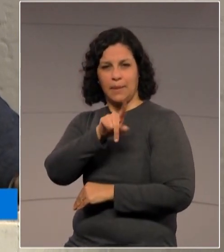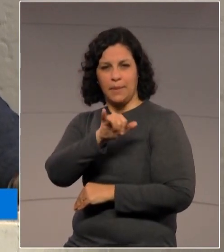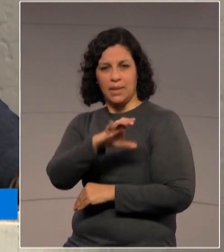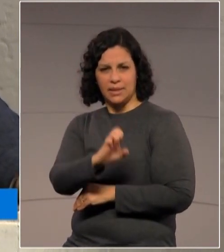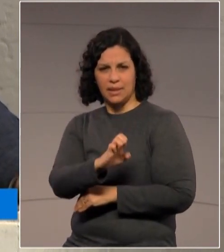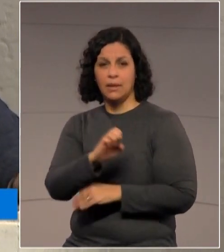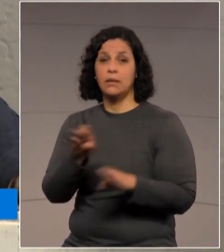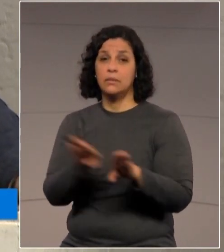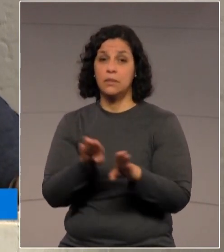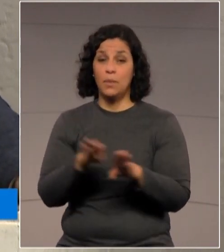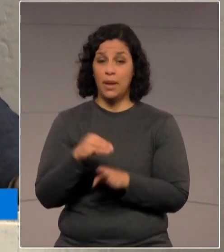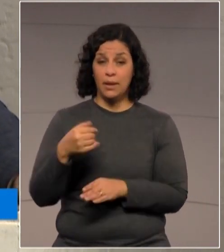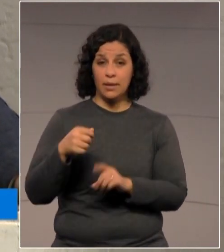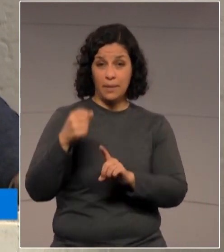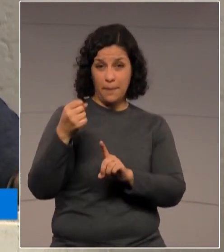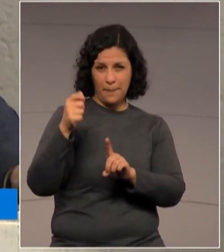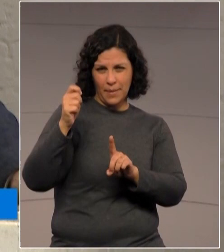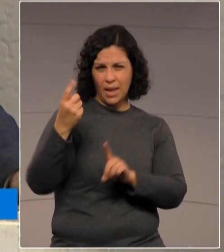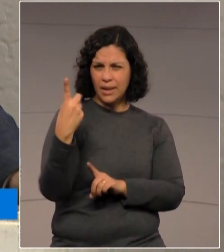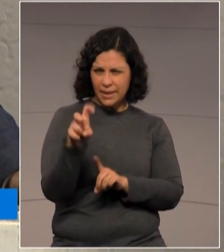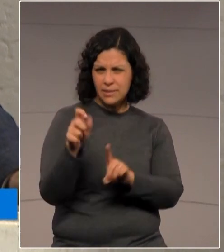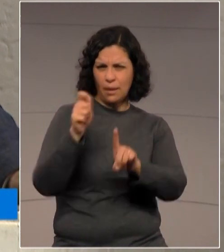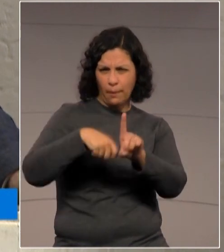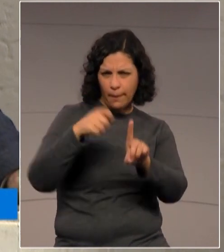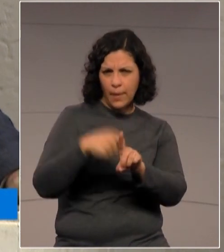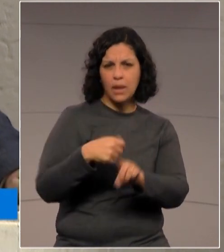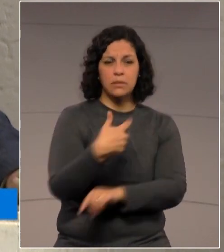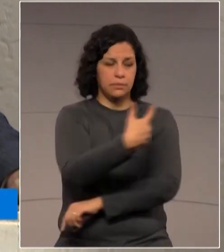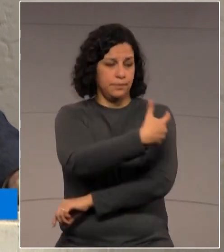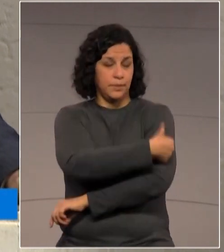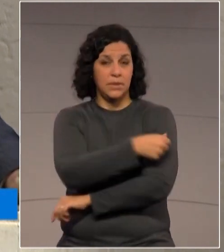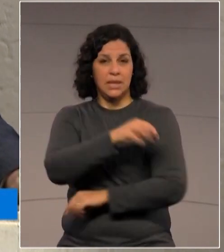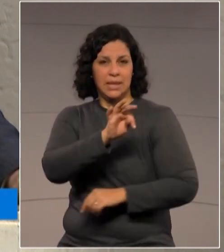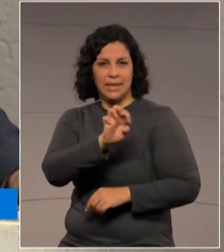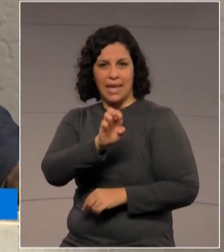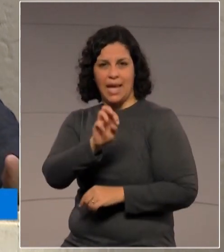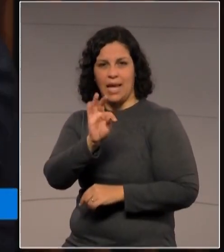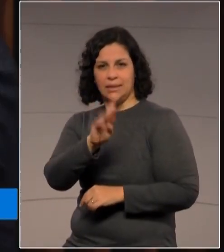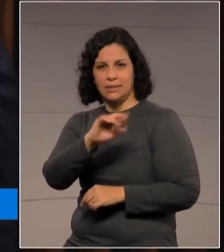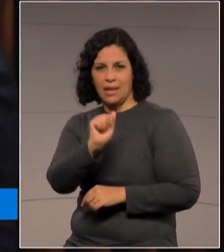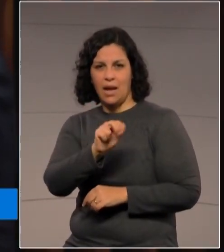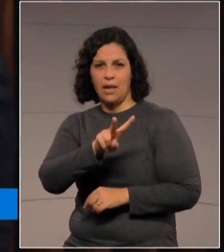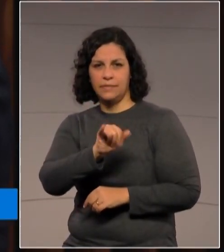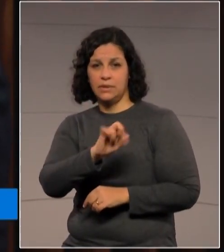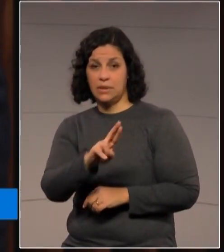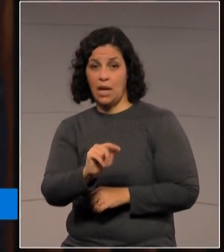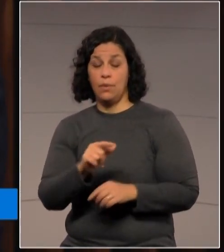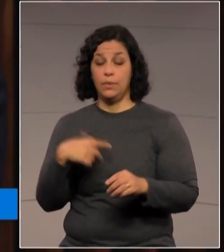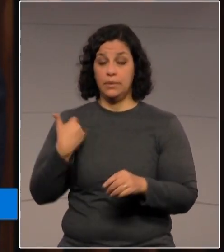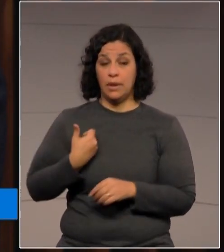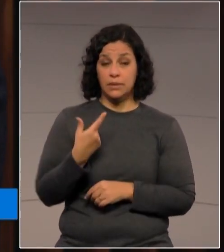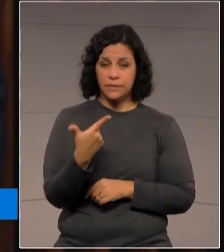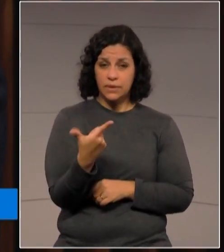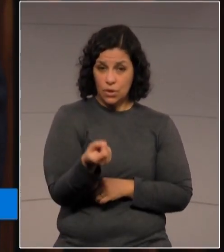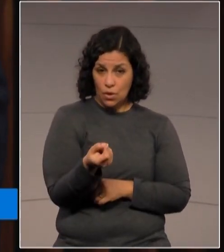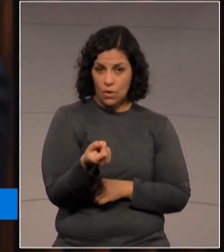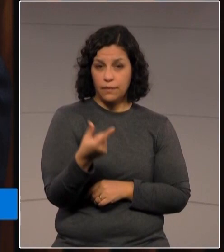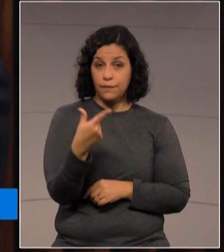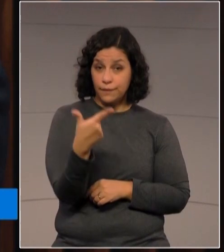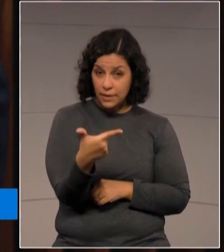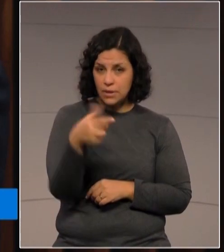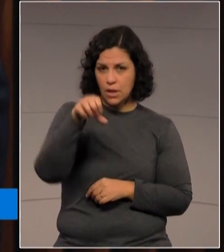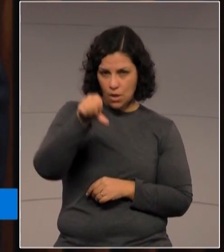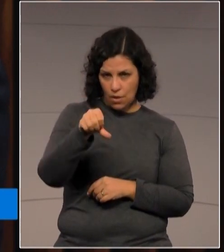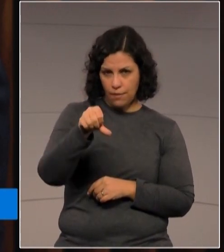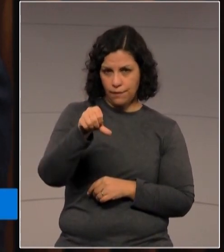Com quinze meses dá para receber a segunda dose, que é a tetraviral. E entre 29 anos, de